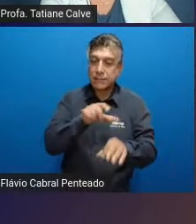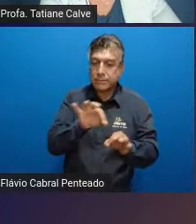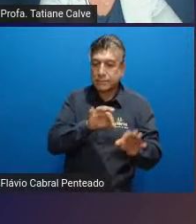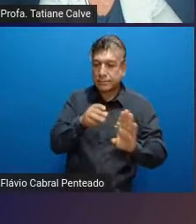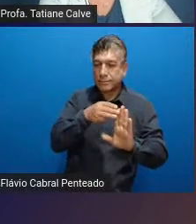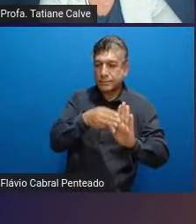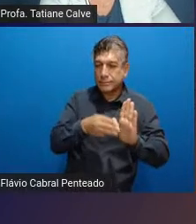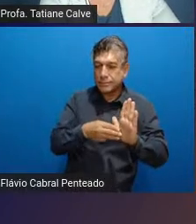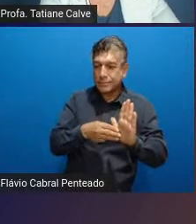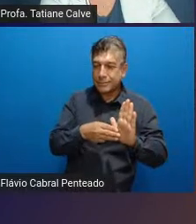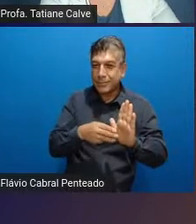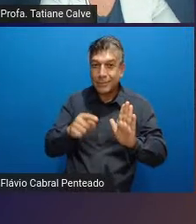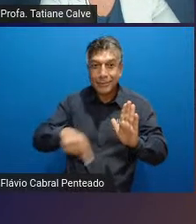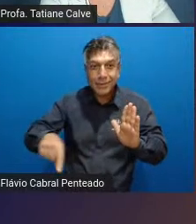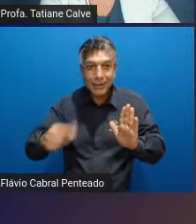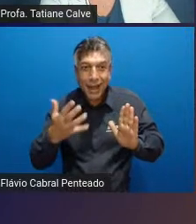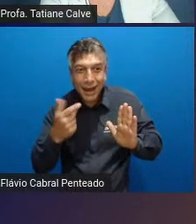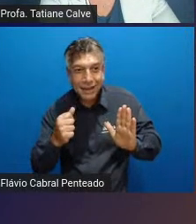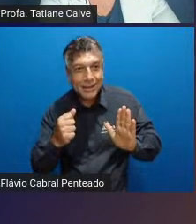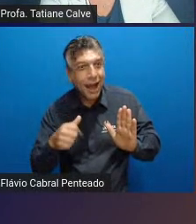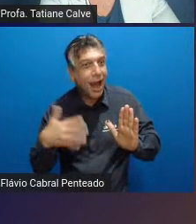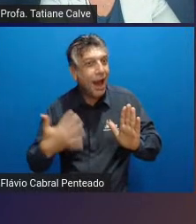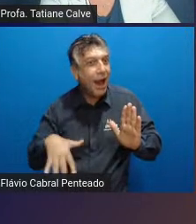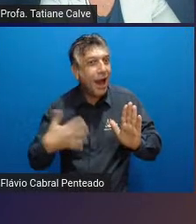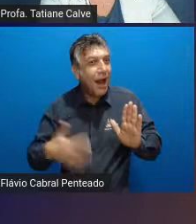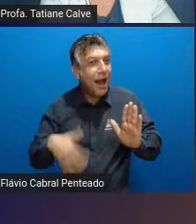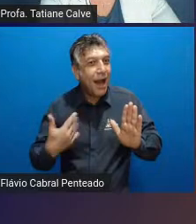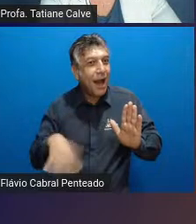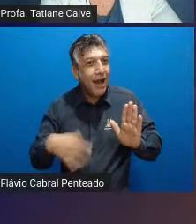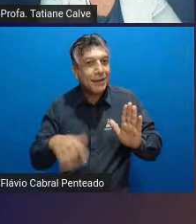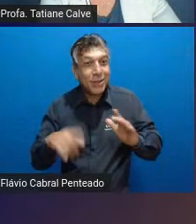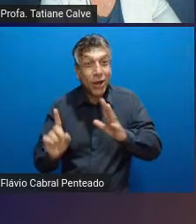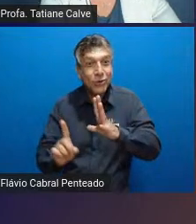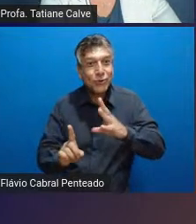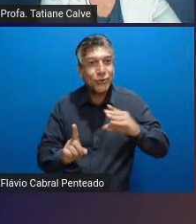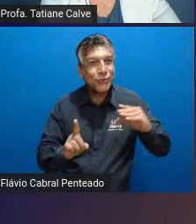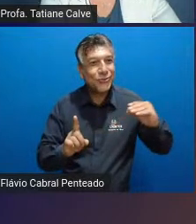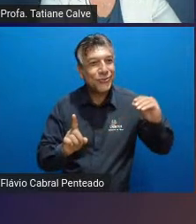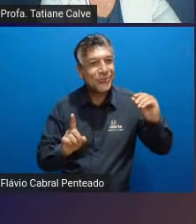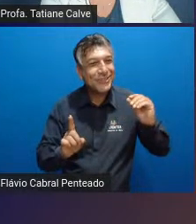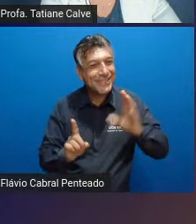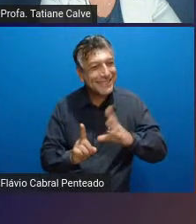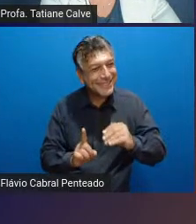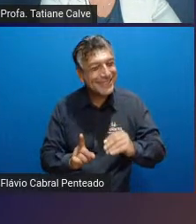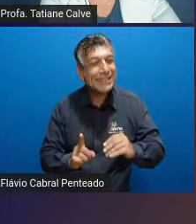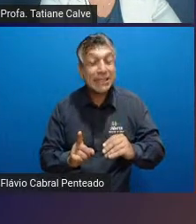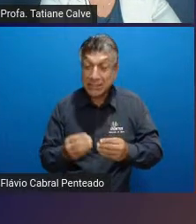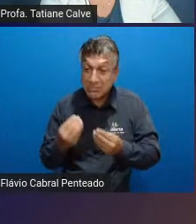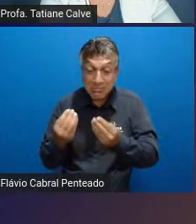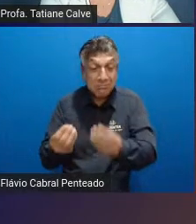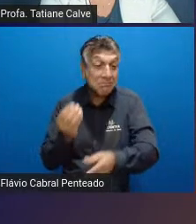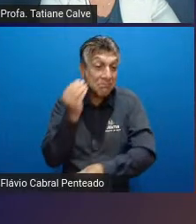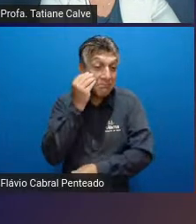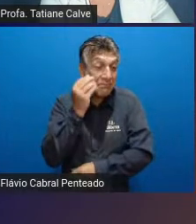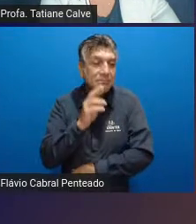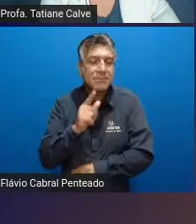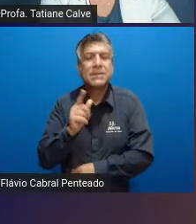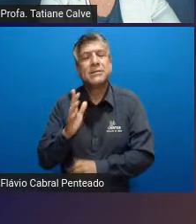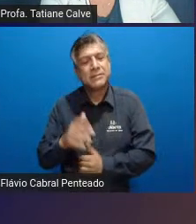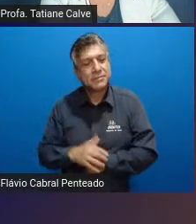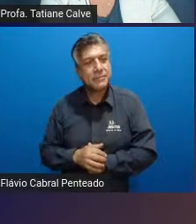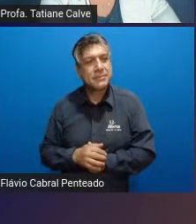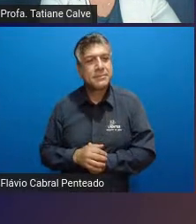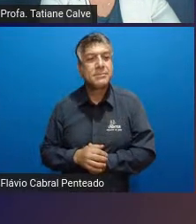de forma atrativa e oportunizar que as crianças tenham situações diferentes de acordo ali